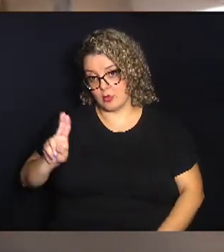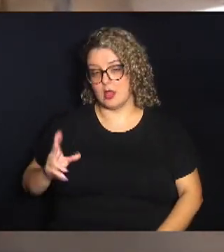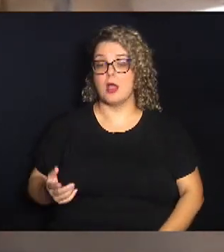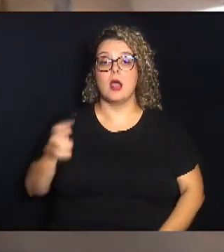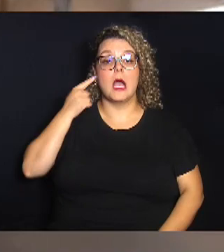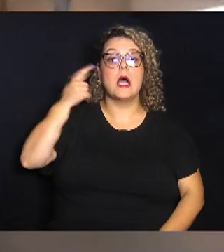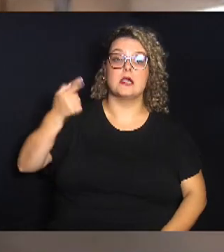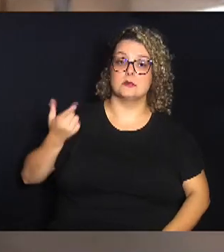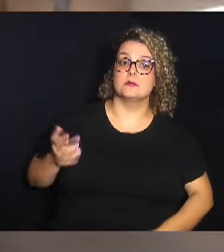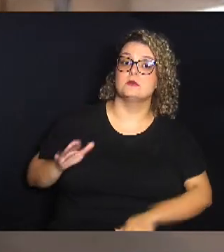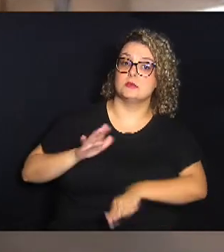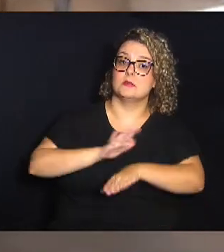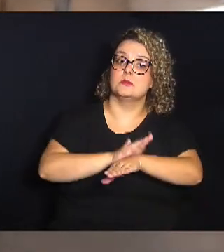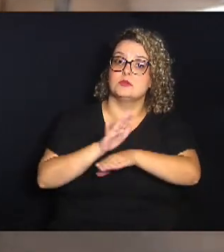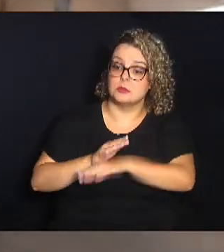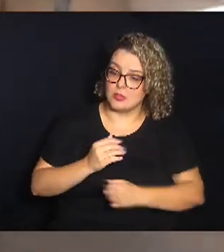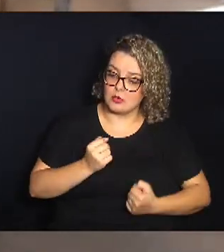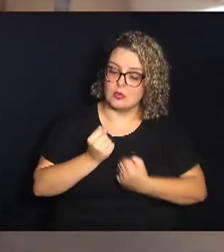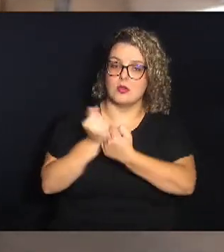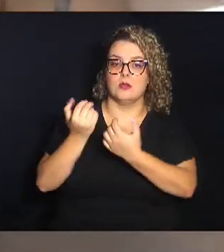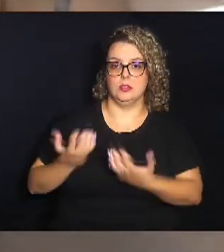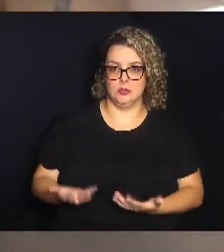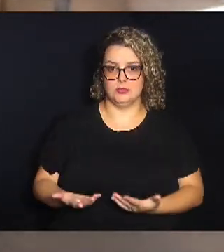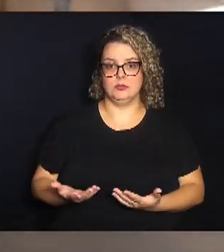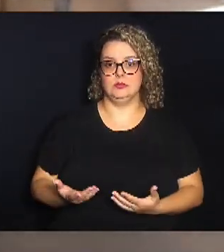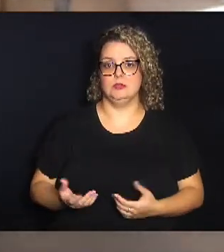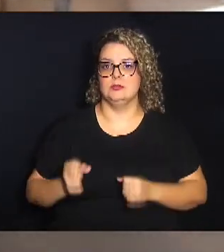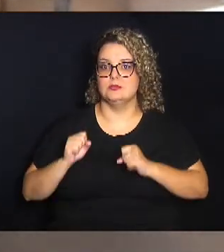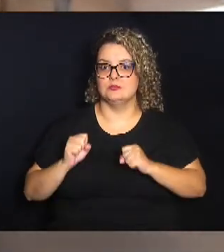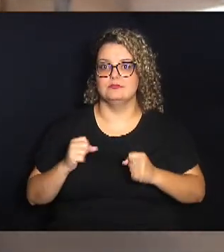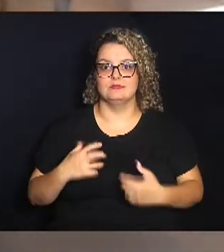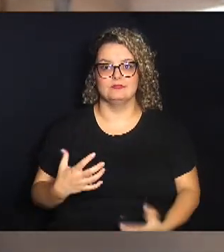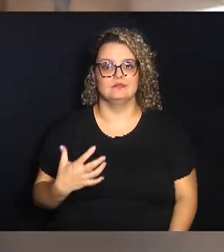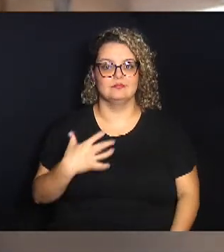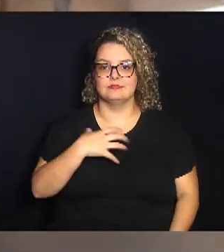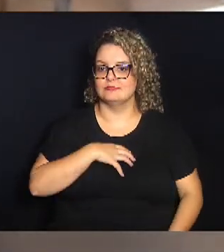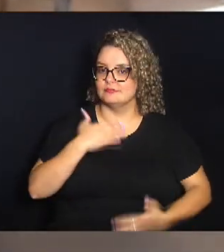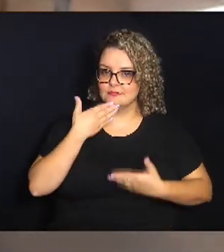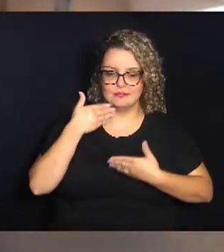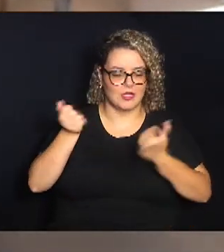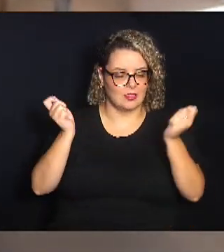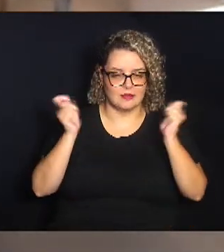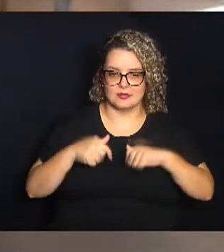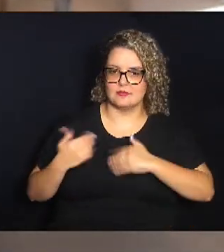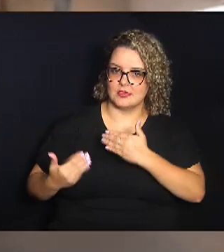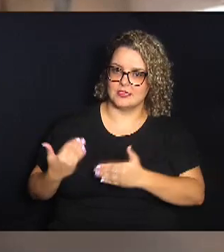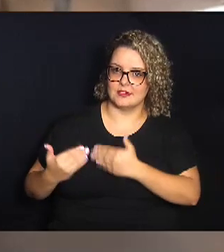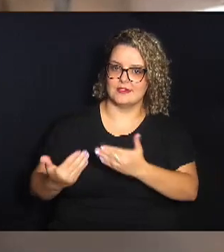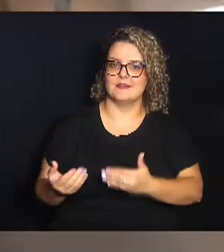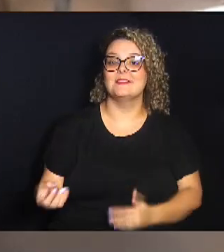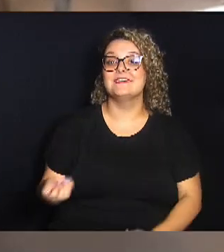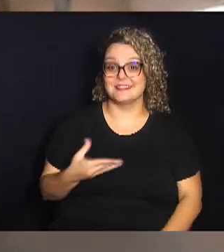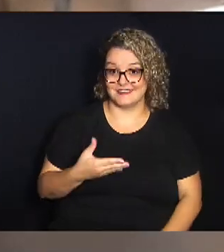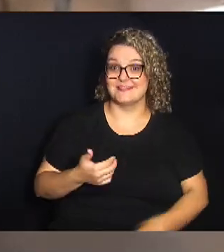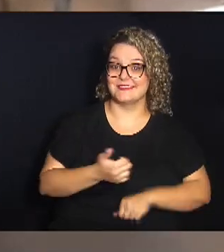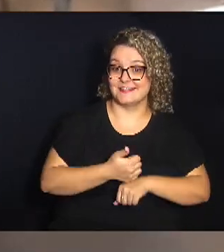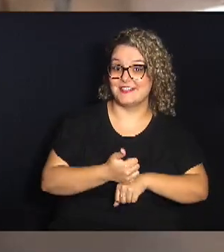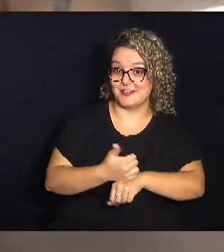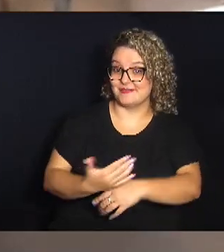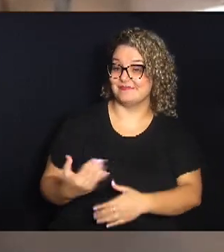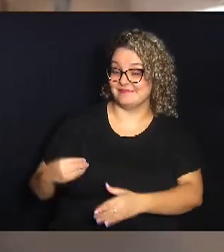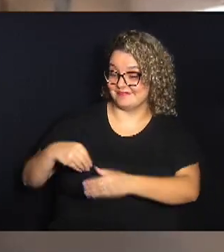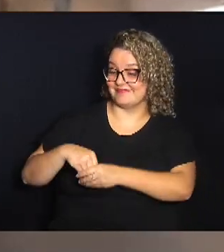amparados, para que eles possam ter o melhor desempenho possível ao longo dessa nova jornada na